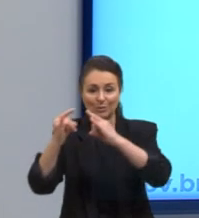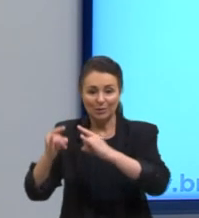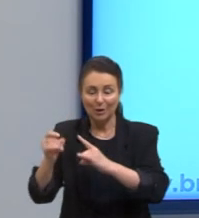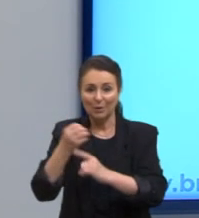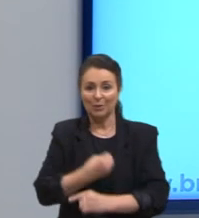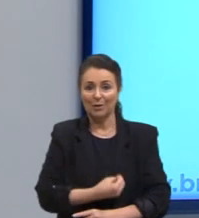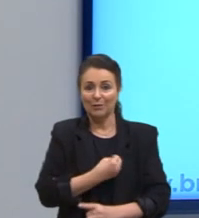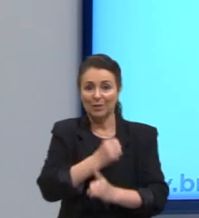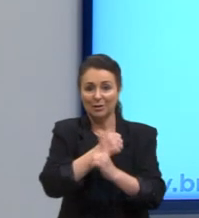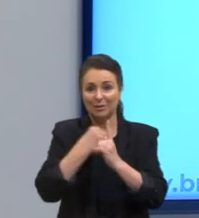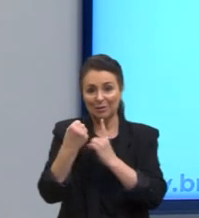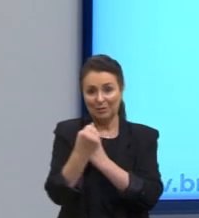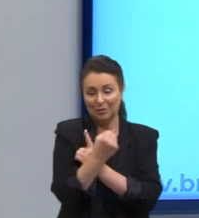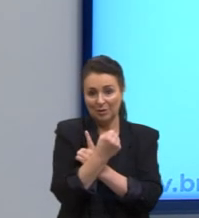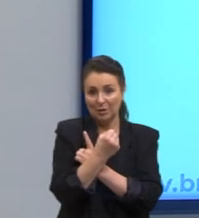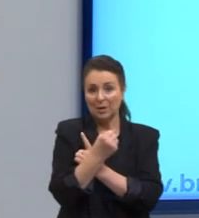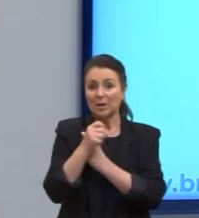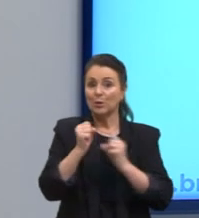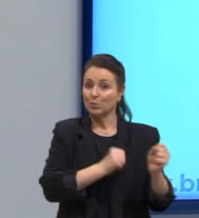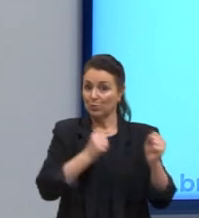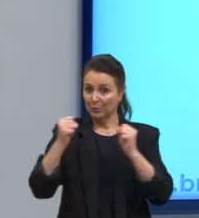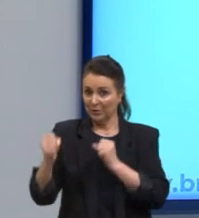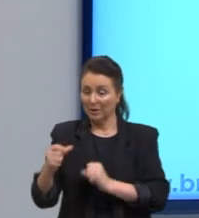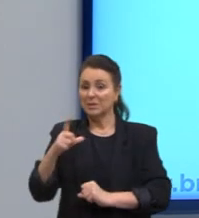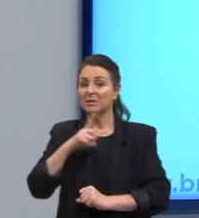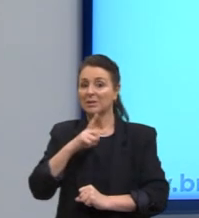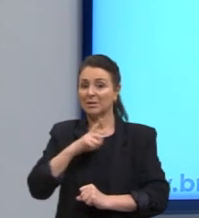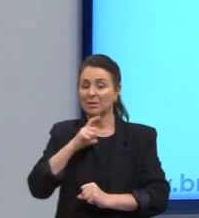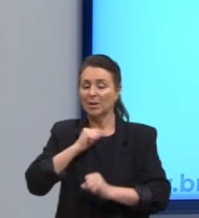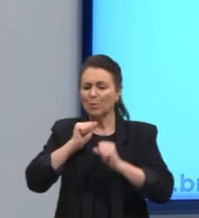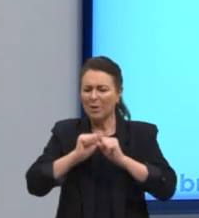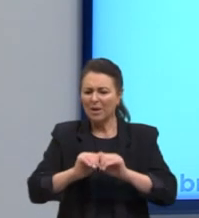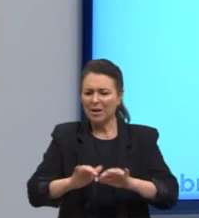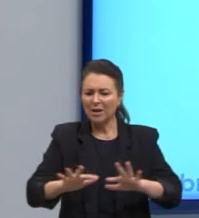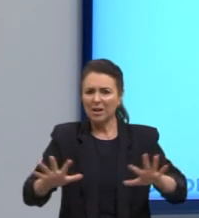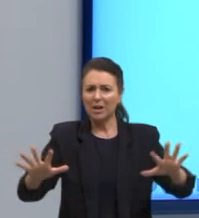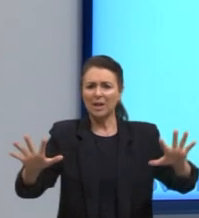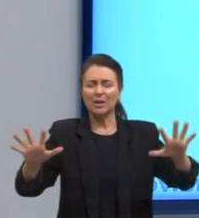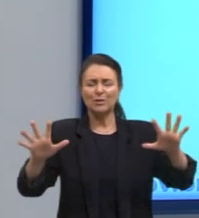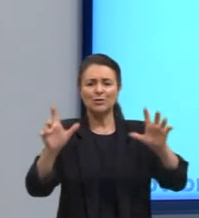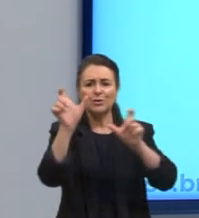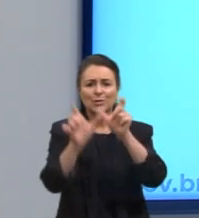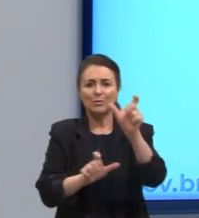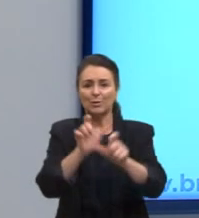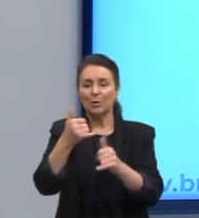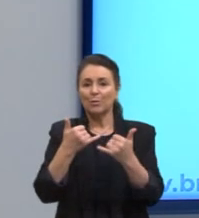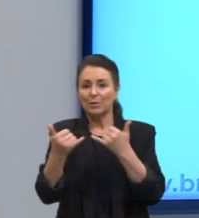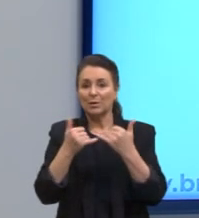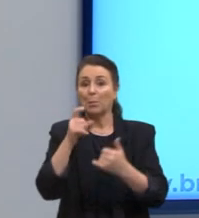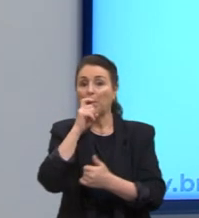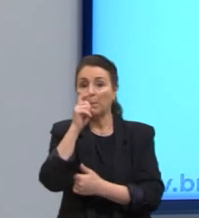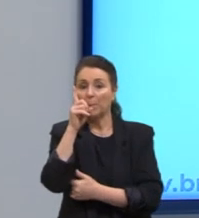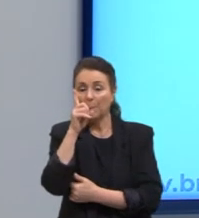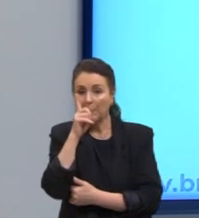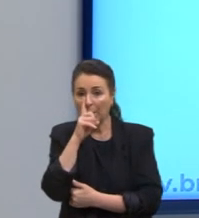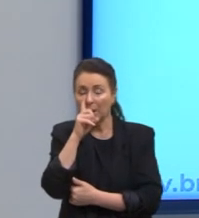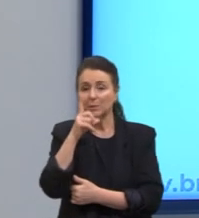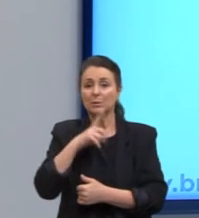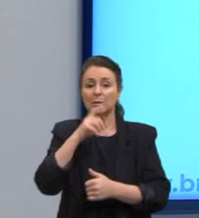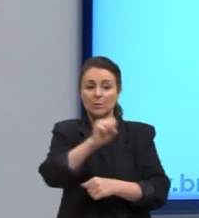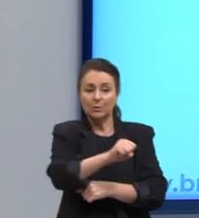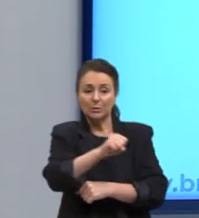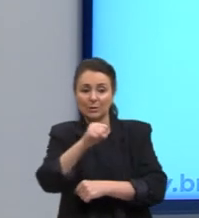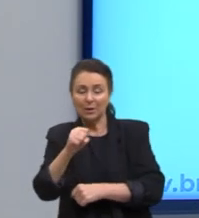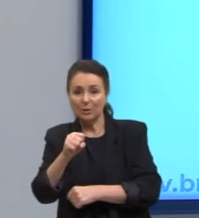social. Isto e os poderes exercidos por uma rede imensa de pessoas, por exemplo, os pais, os porteiros, os